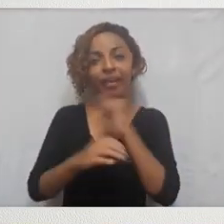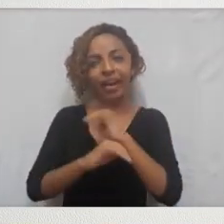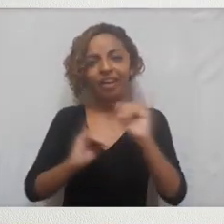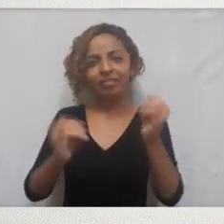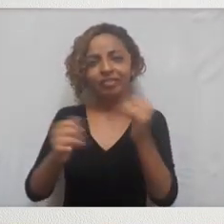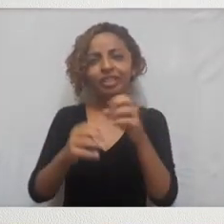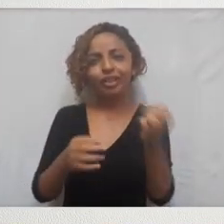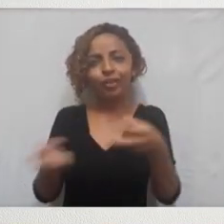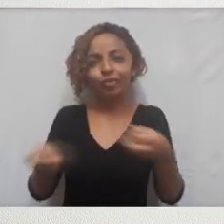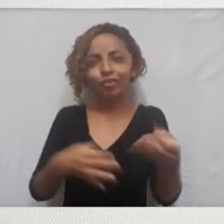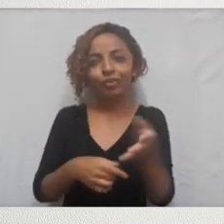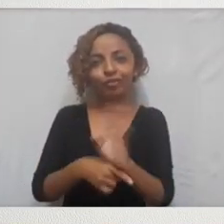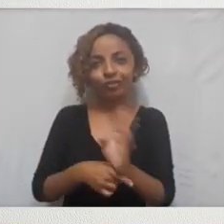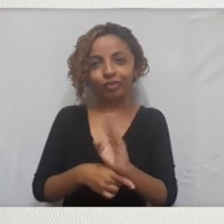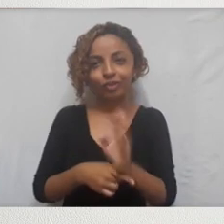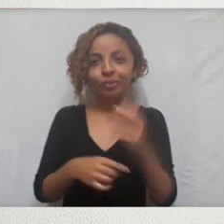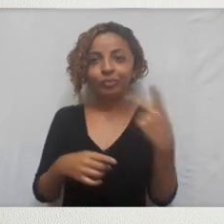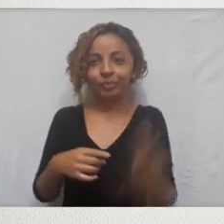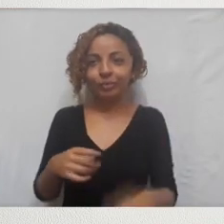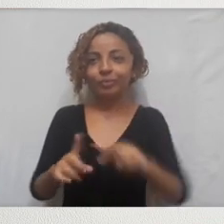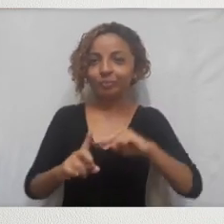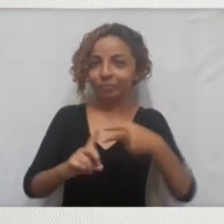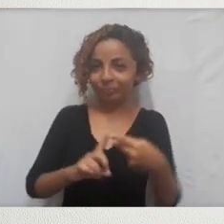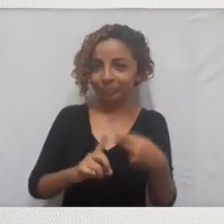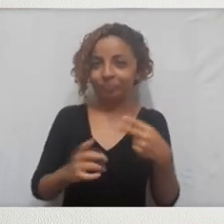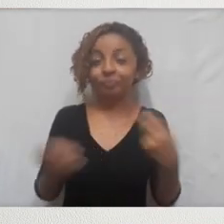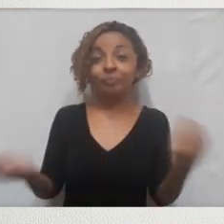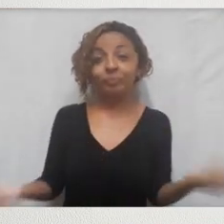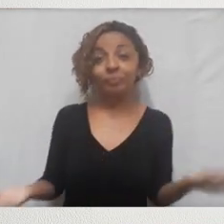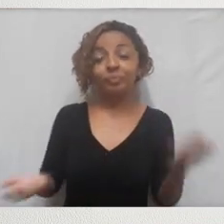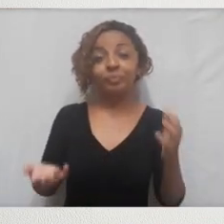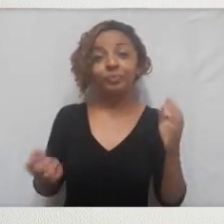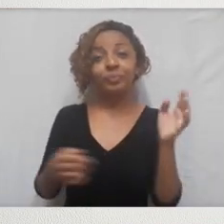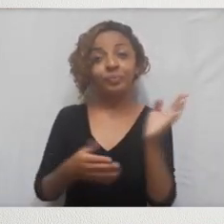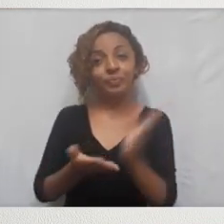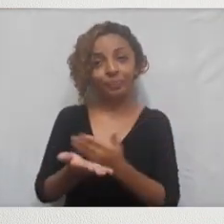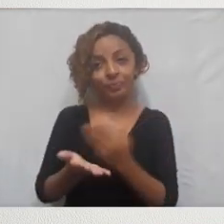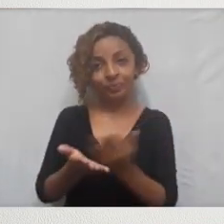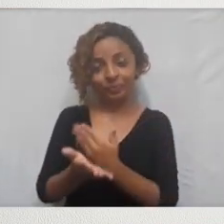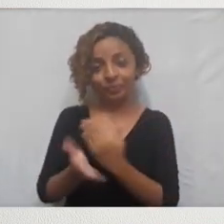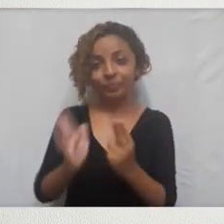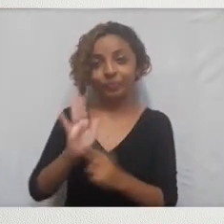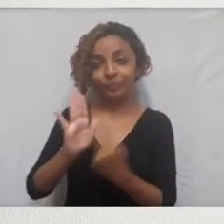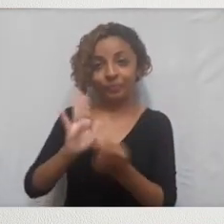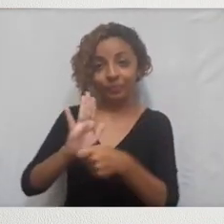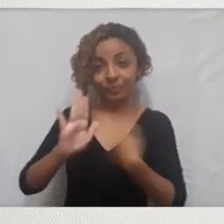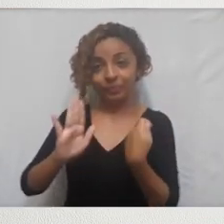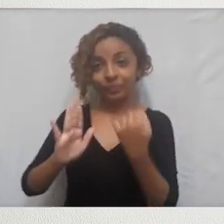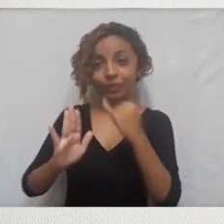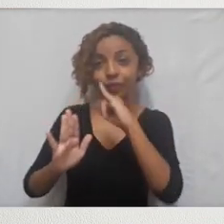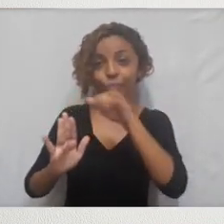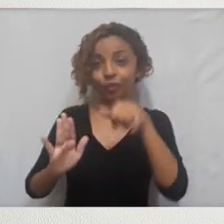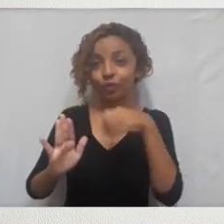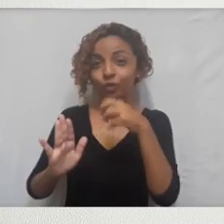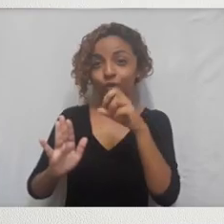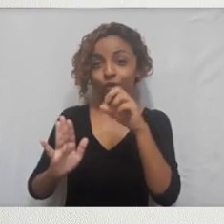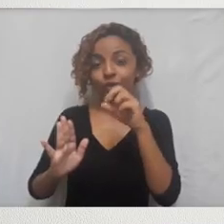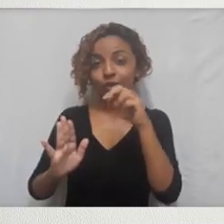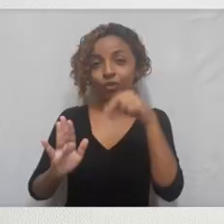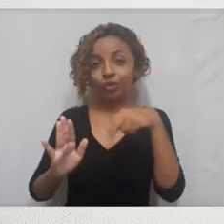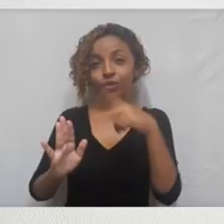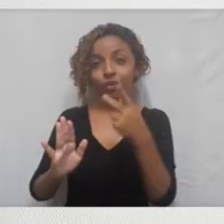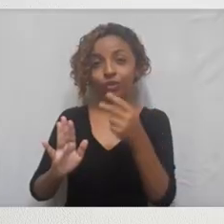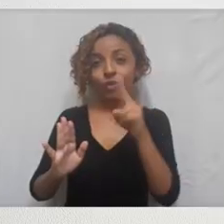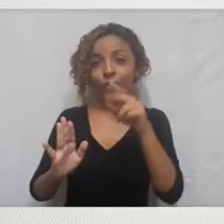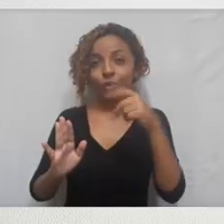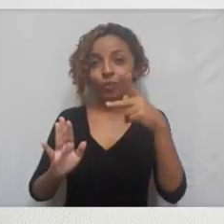aqui para os lançamentos do canal. Bom, nesse livro, o John Updike, é um livro de